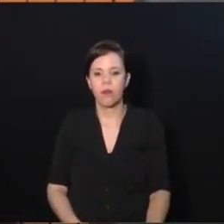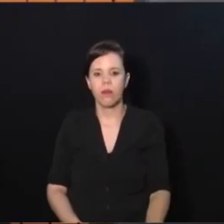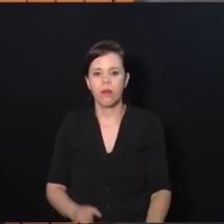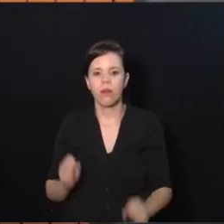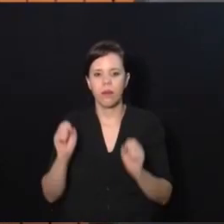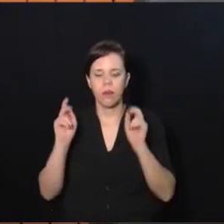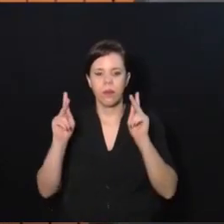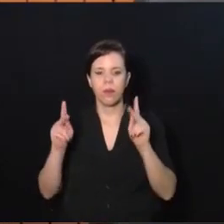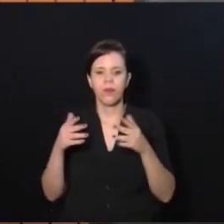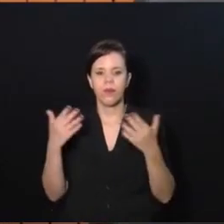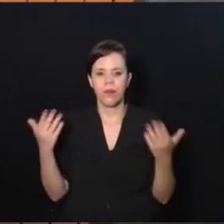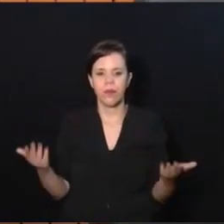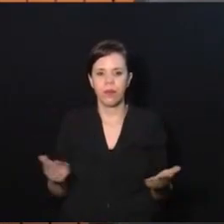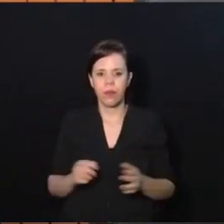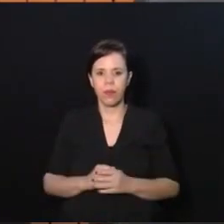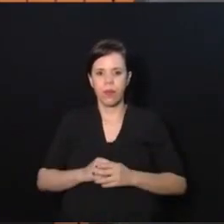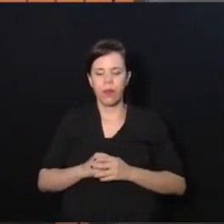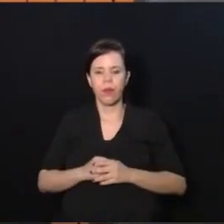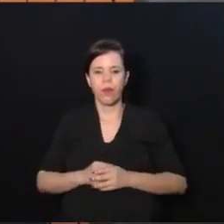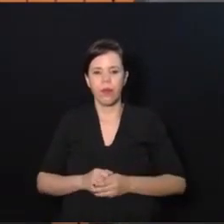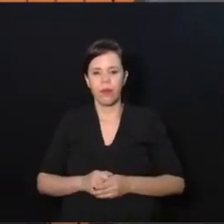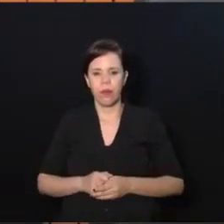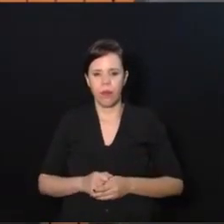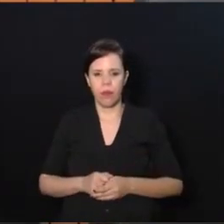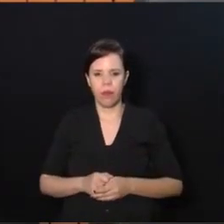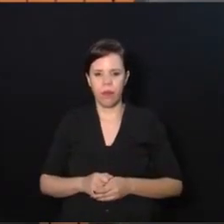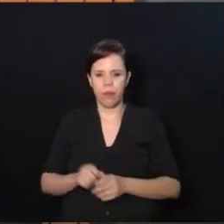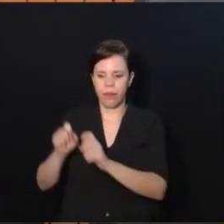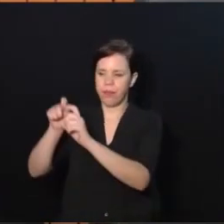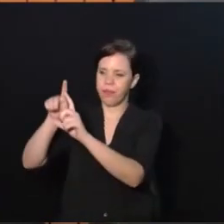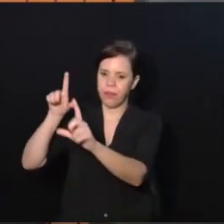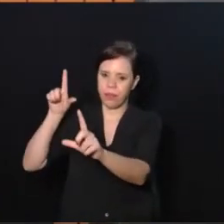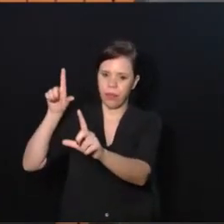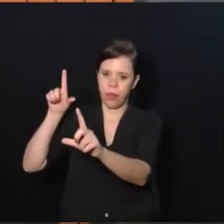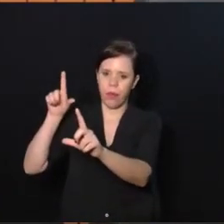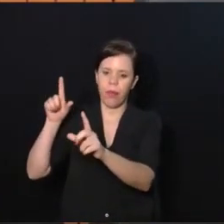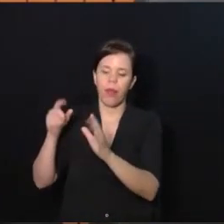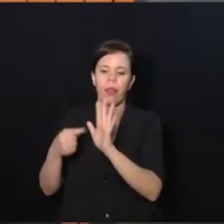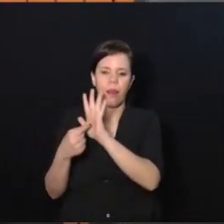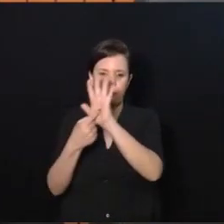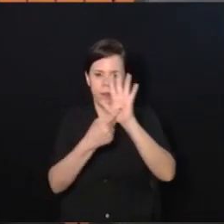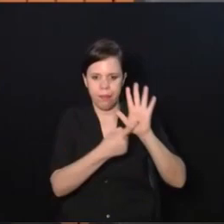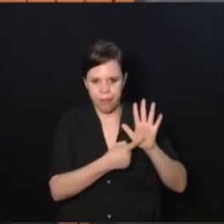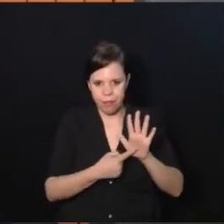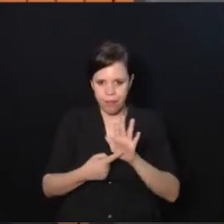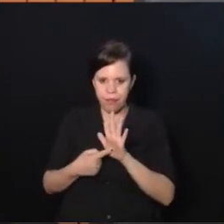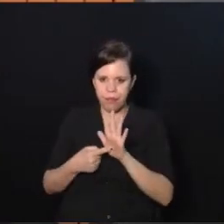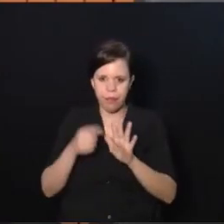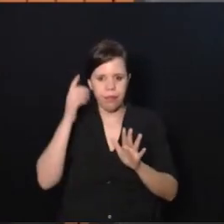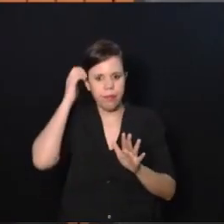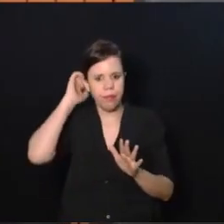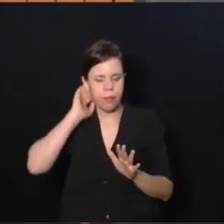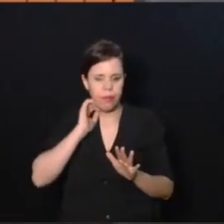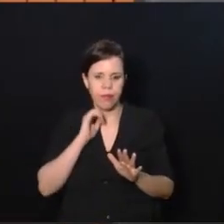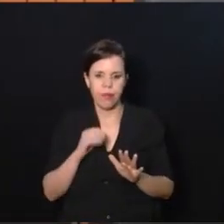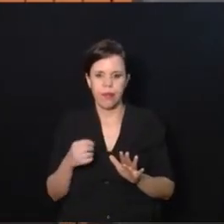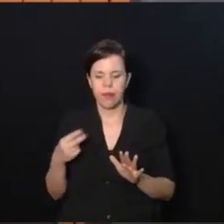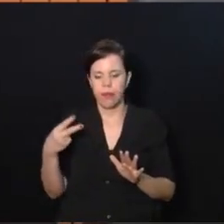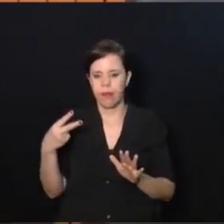Ok. Então, deixa no slide de apresentação, que o slide 2 da palestra 1.